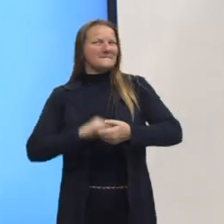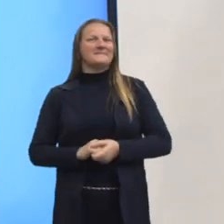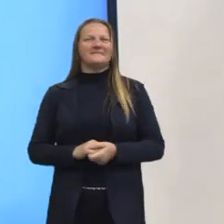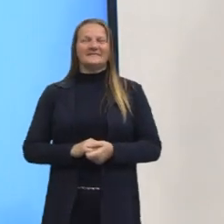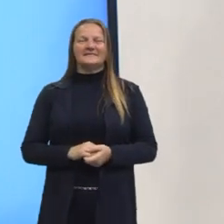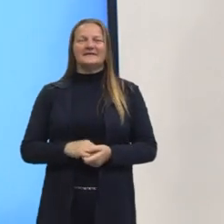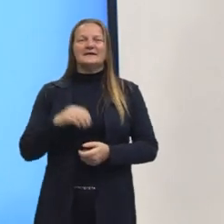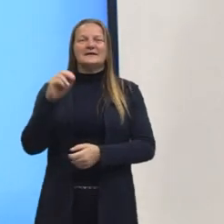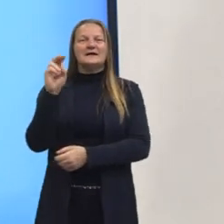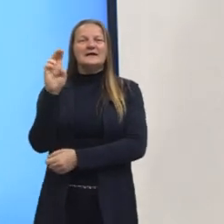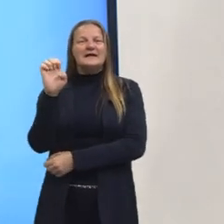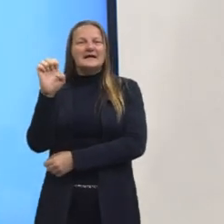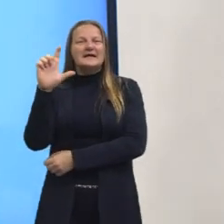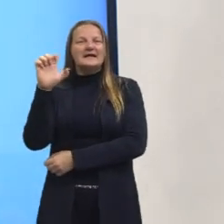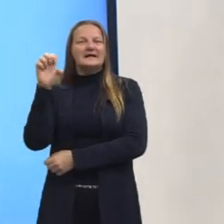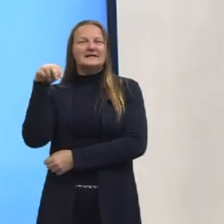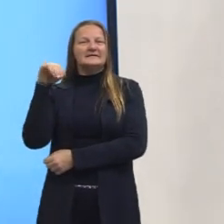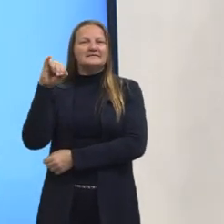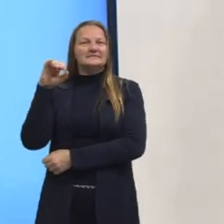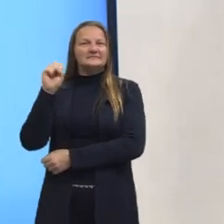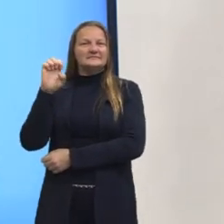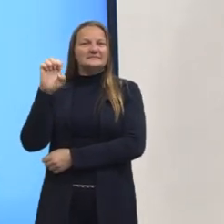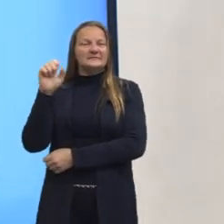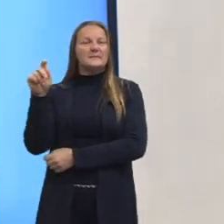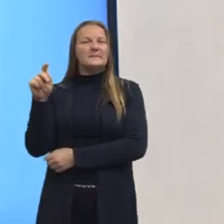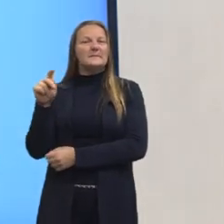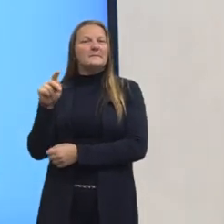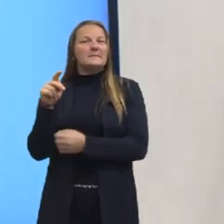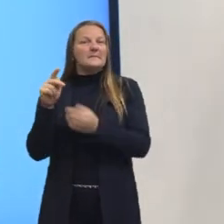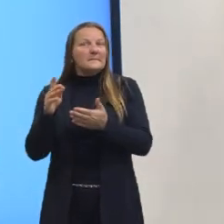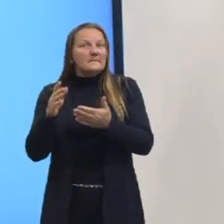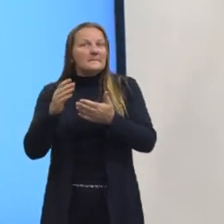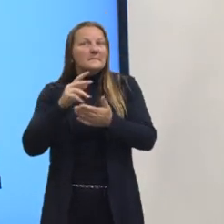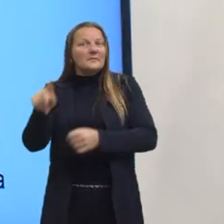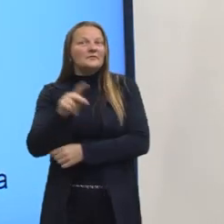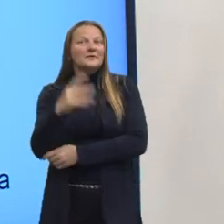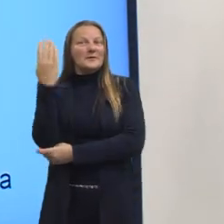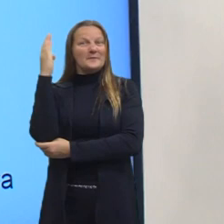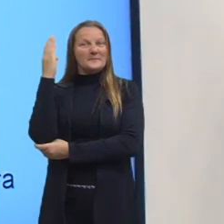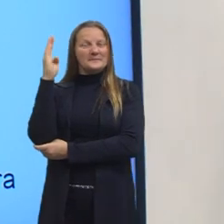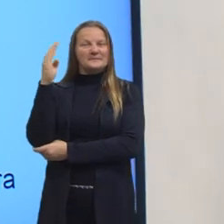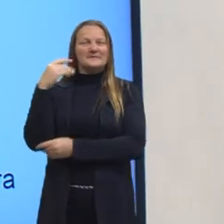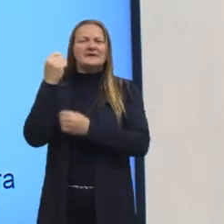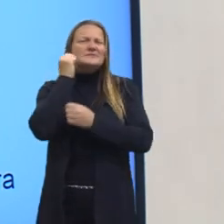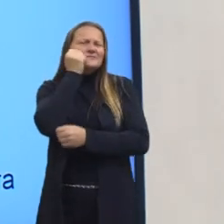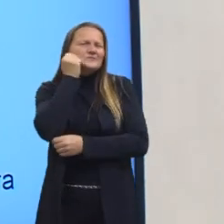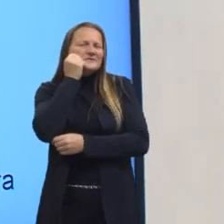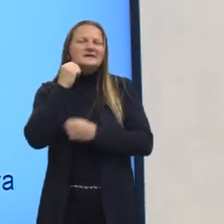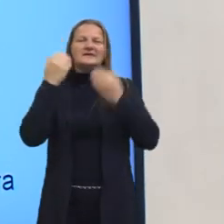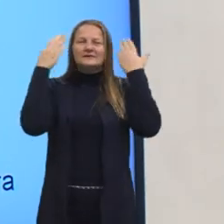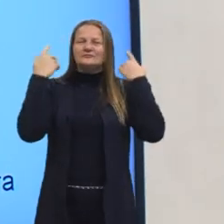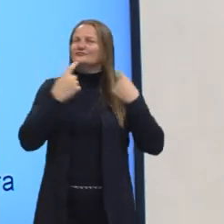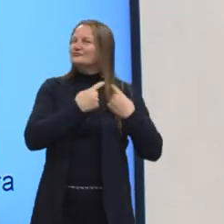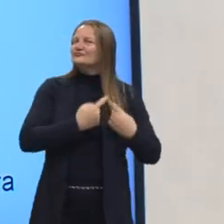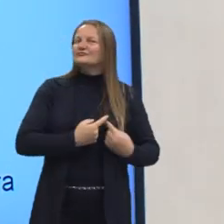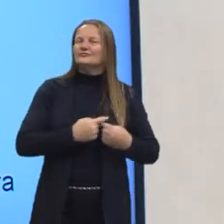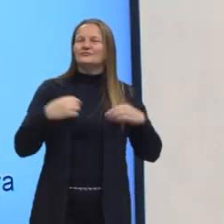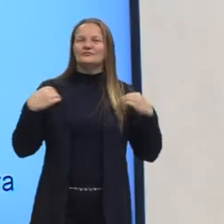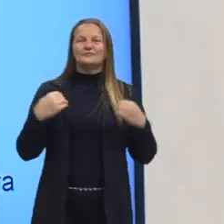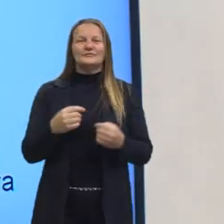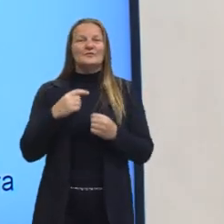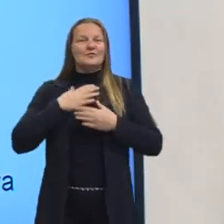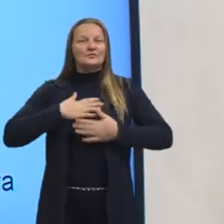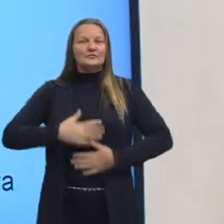Me chamo Helenise Pereira, sou professora de Biologia, sou uma mulher negra, cabelos crespos, castanhos escuros, estou